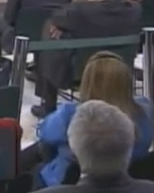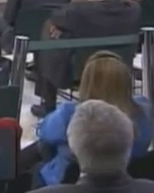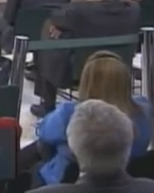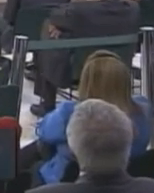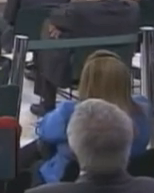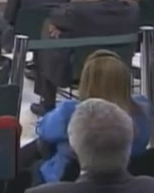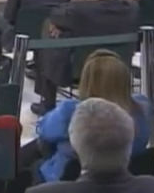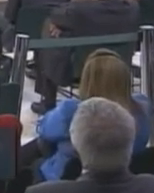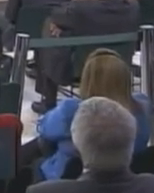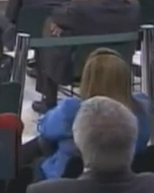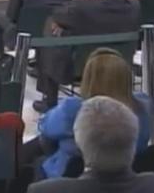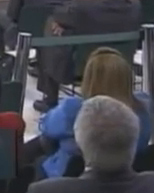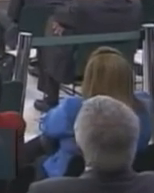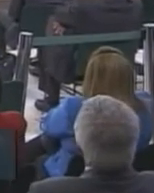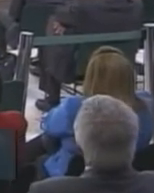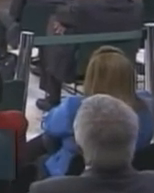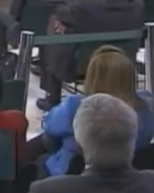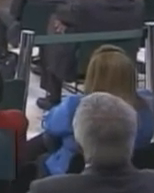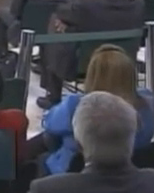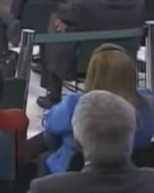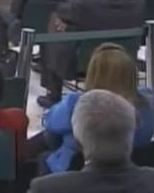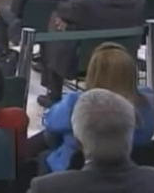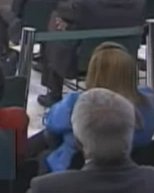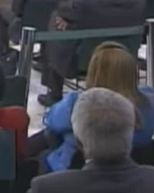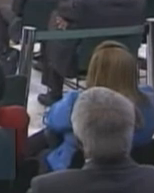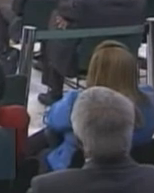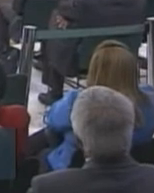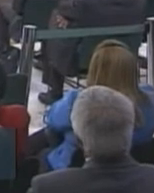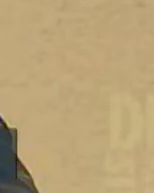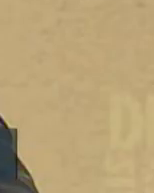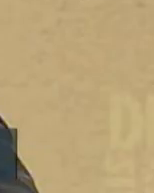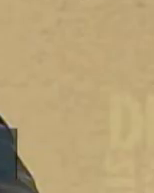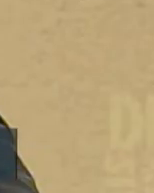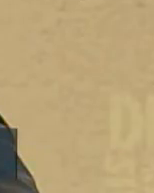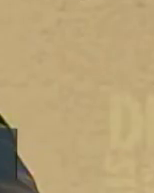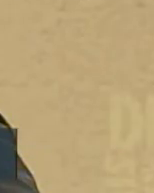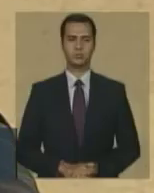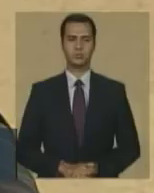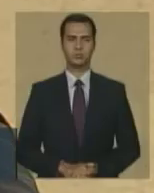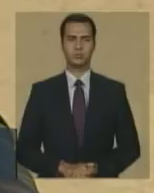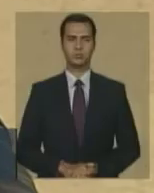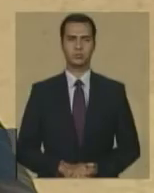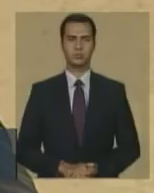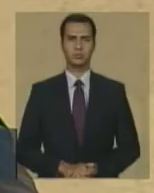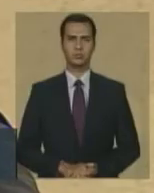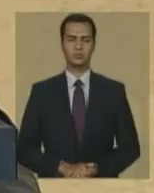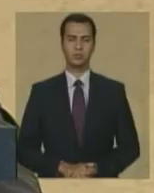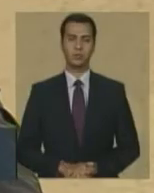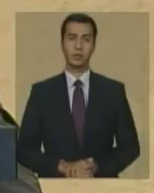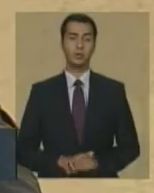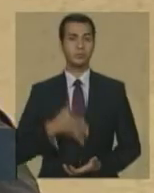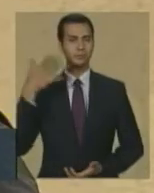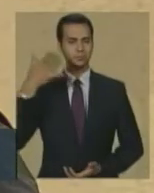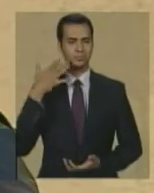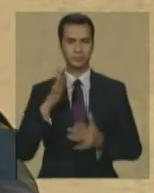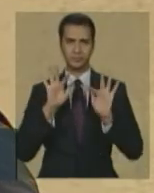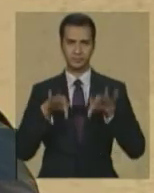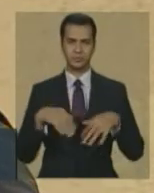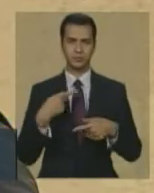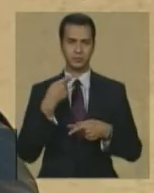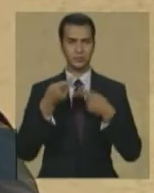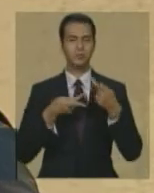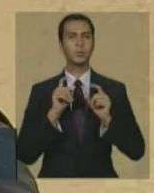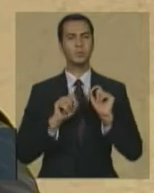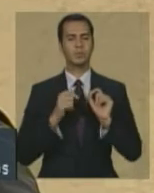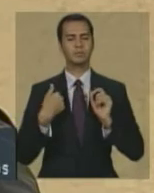Estado Democrático de Direito e não simplesmente de uma política de governo. Por fim manifesto senhoras e senhores